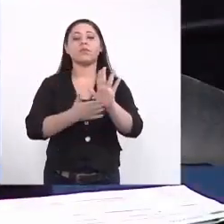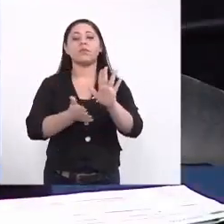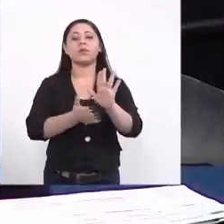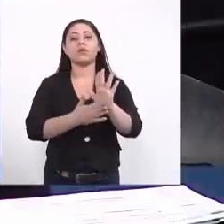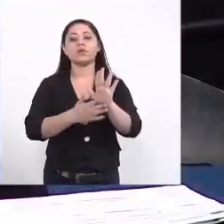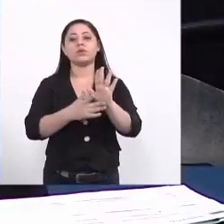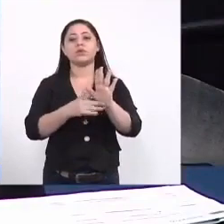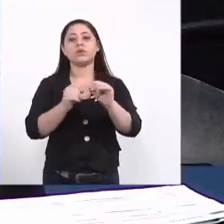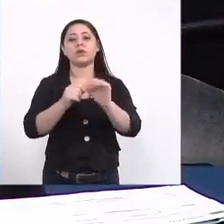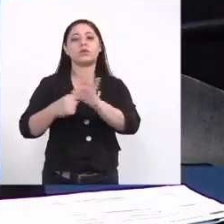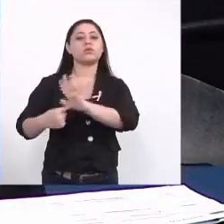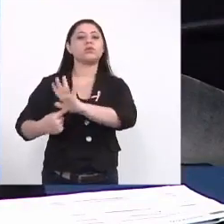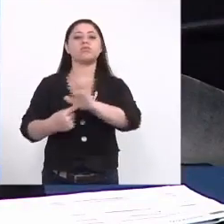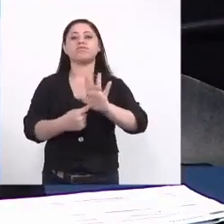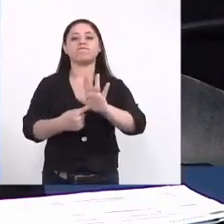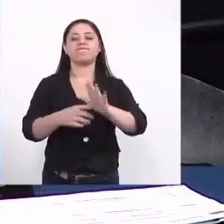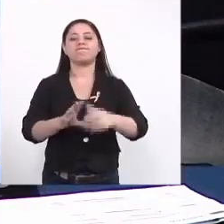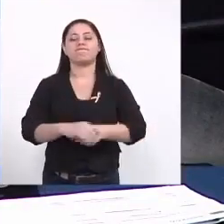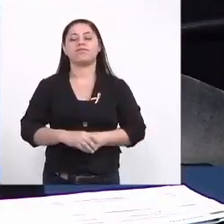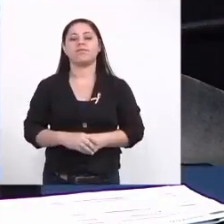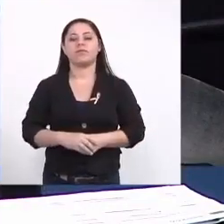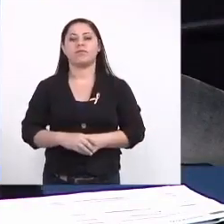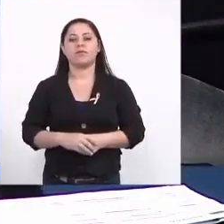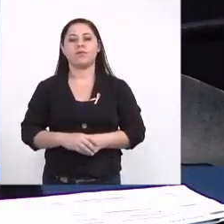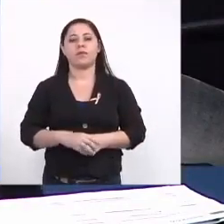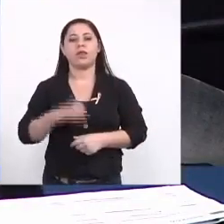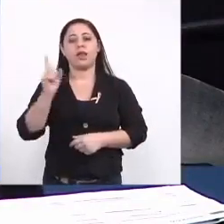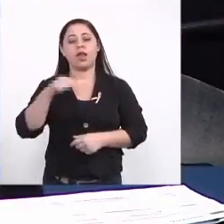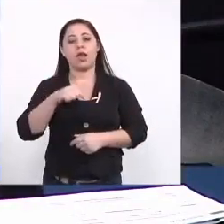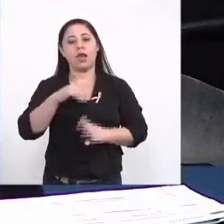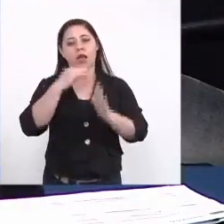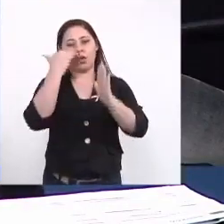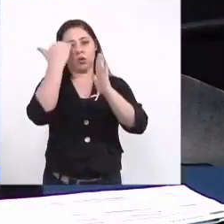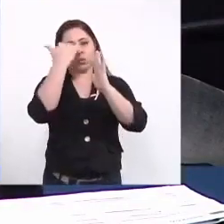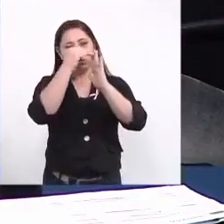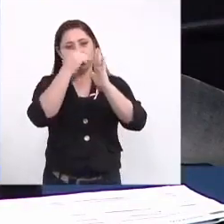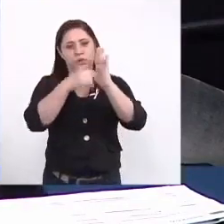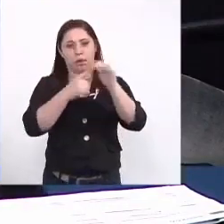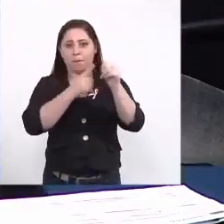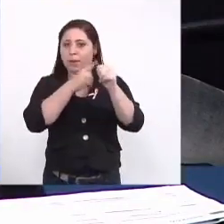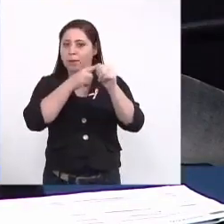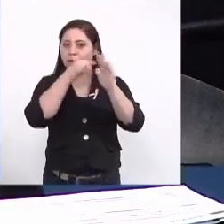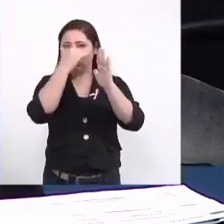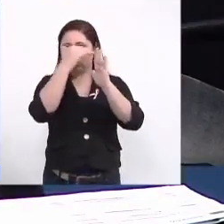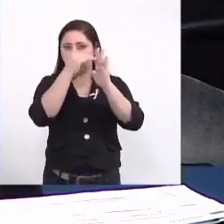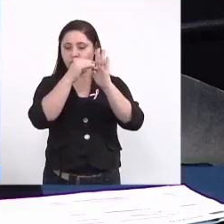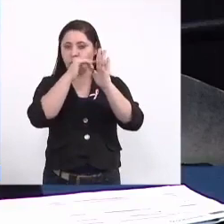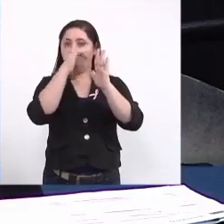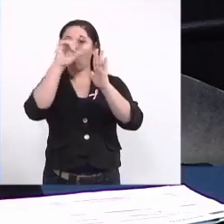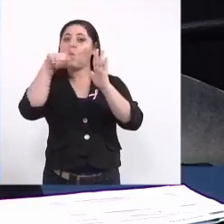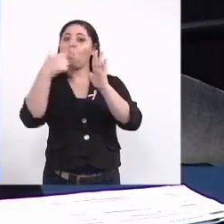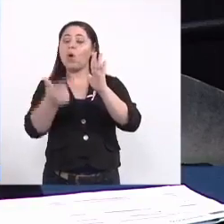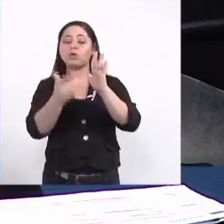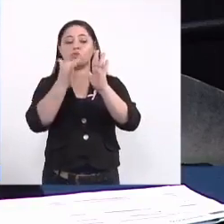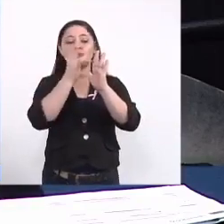para nos apresentar então essa é uma parte que está sendo encaminhada o outro encaminhamento